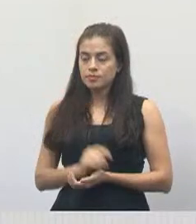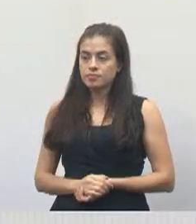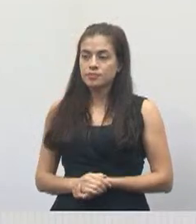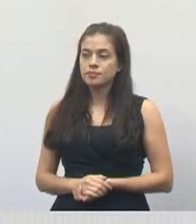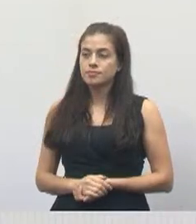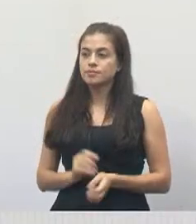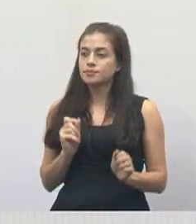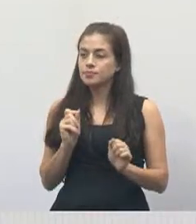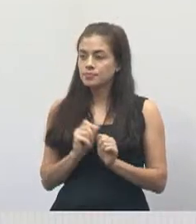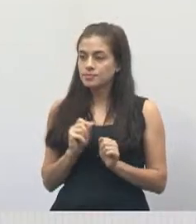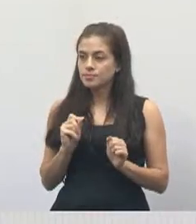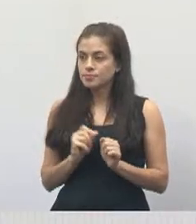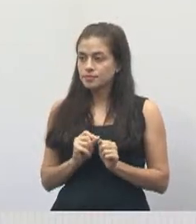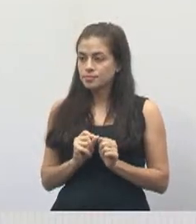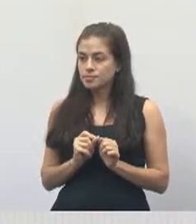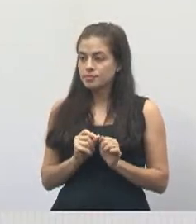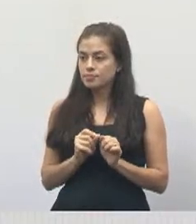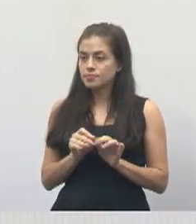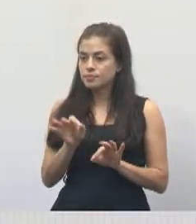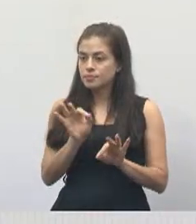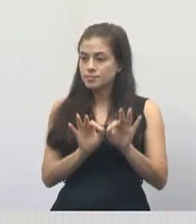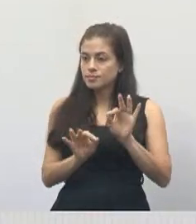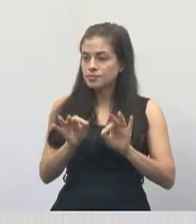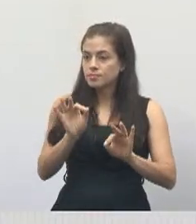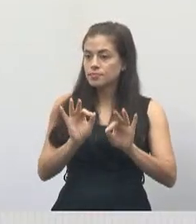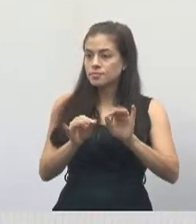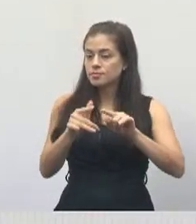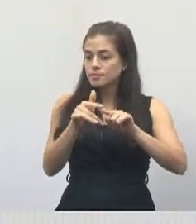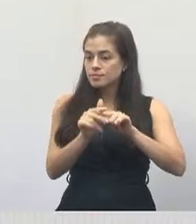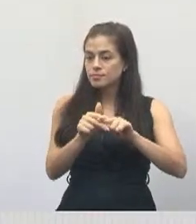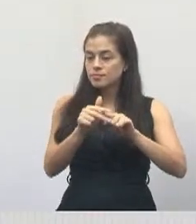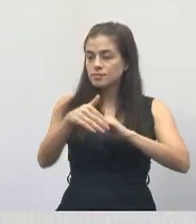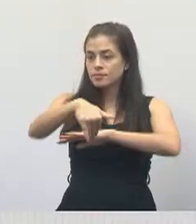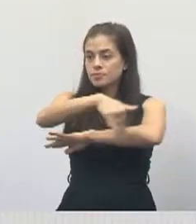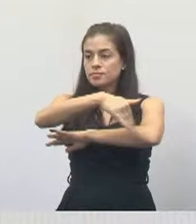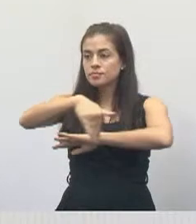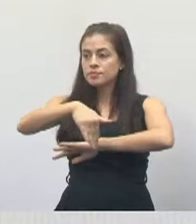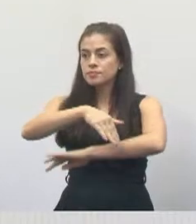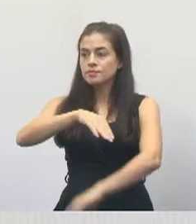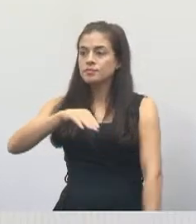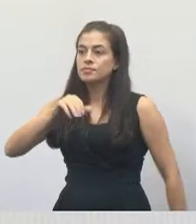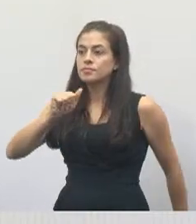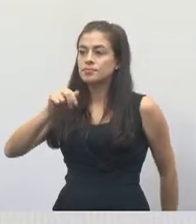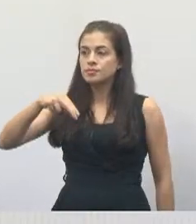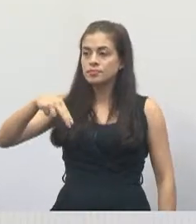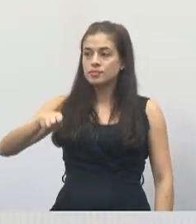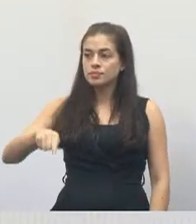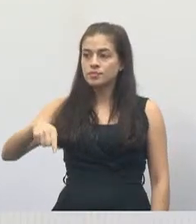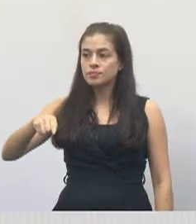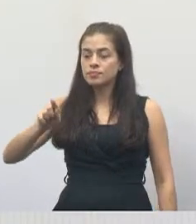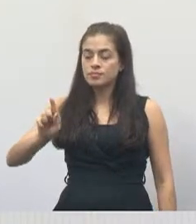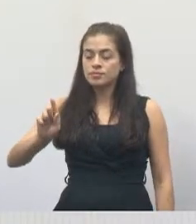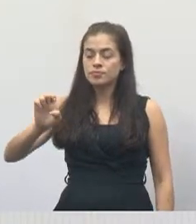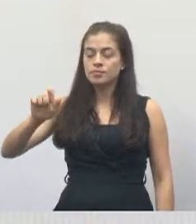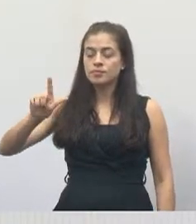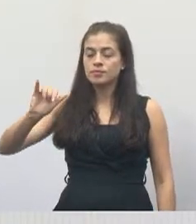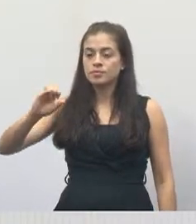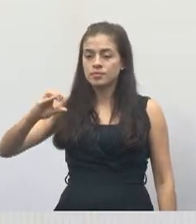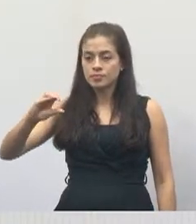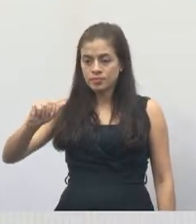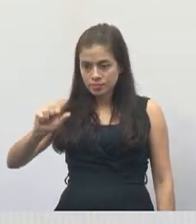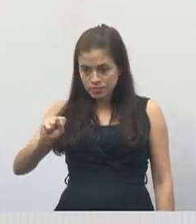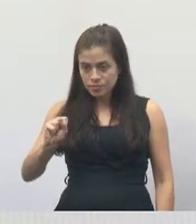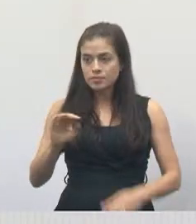Realização e a manutenção na rua das Angélica, no bairro